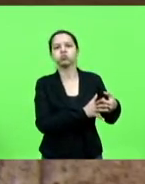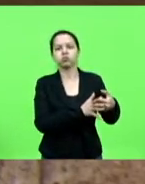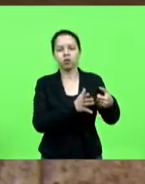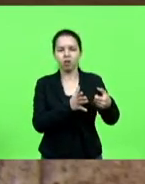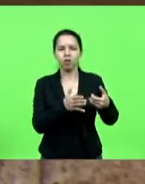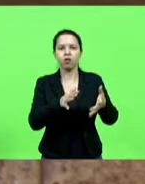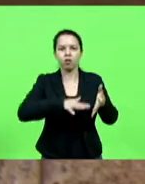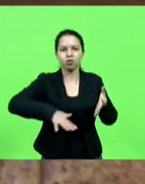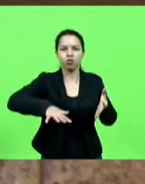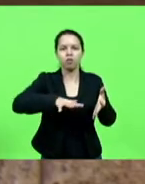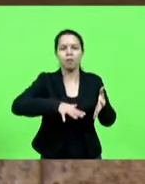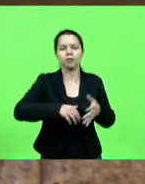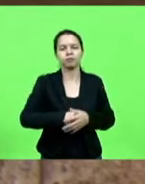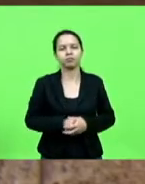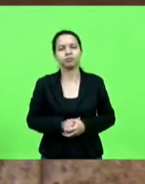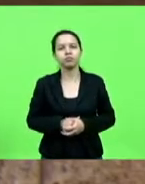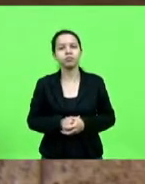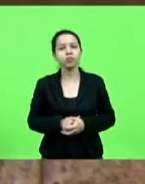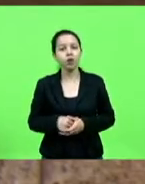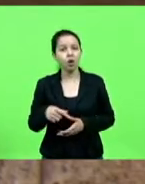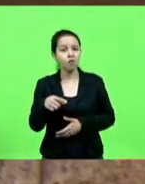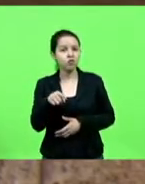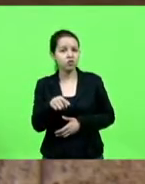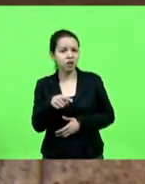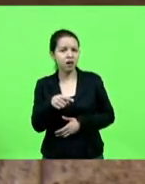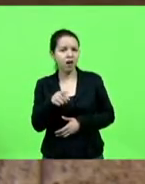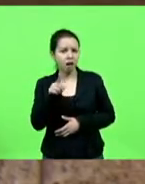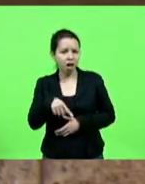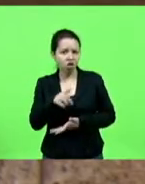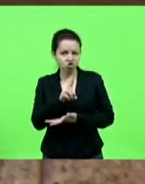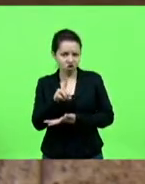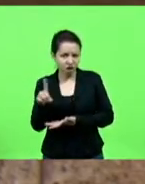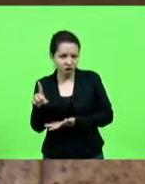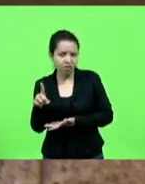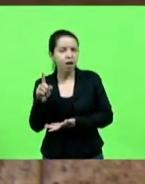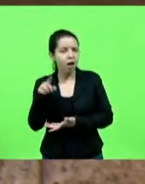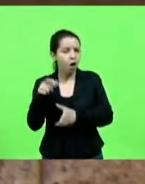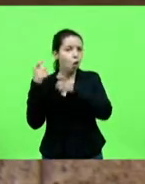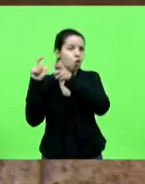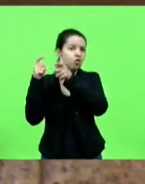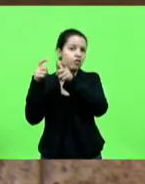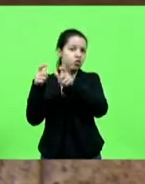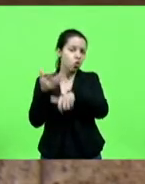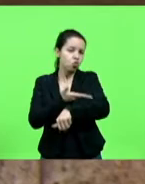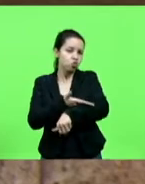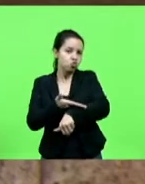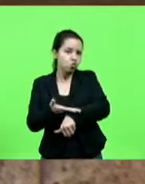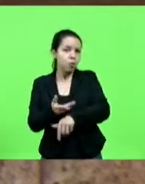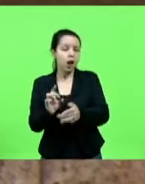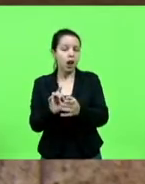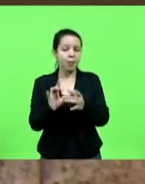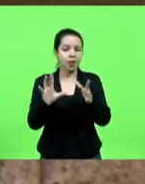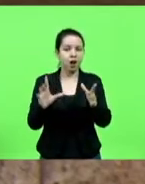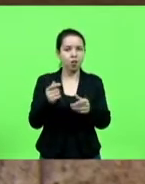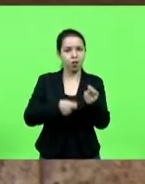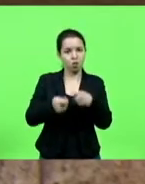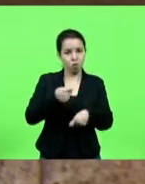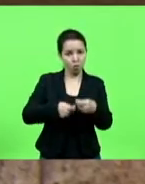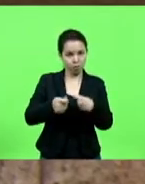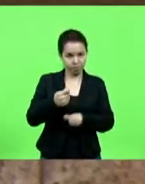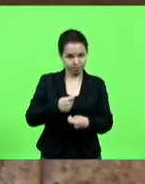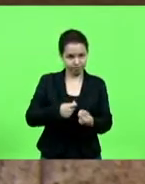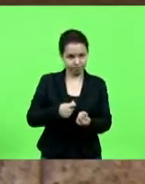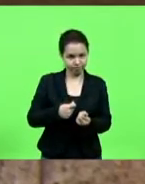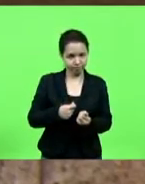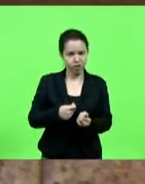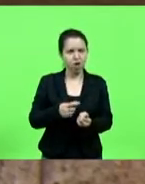Enfim, basicamente, ser de direita é você ser conservador nos costumes e liberal na economia. Basicamente, seria isso mesmo ali. E quando eu digo